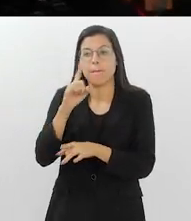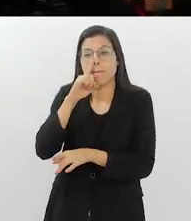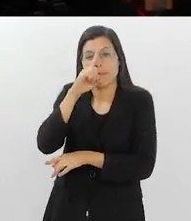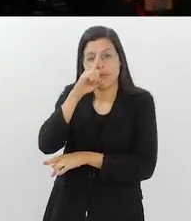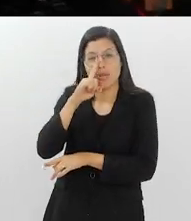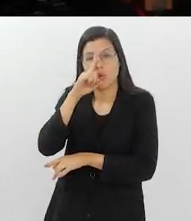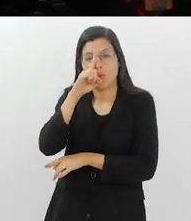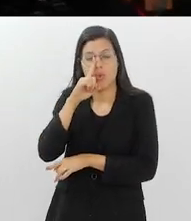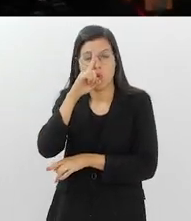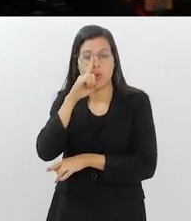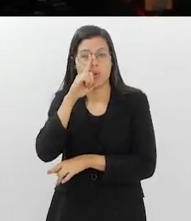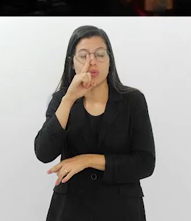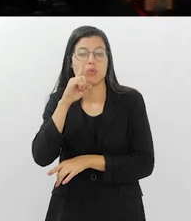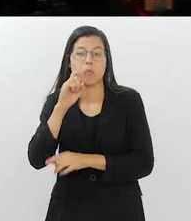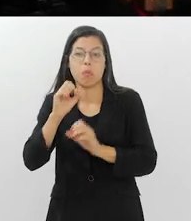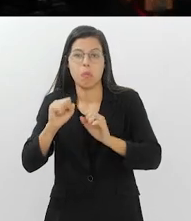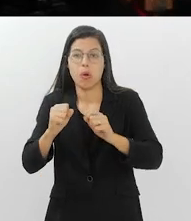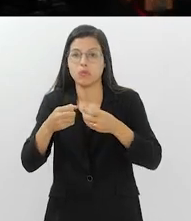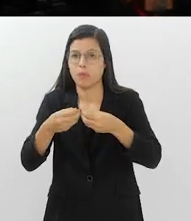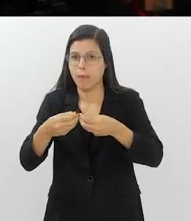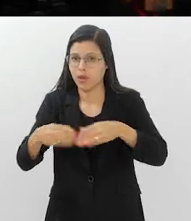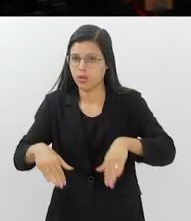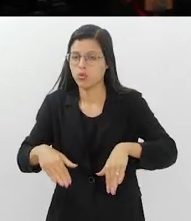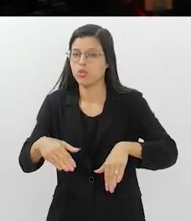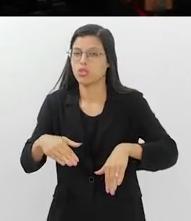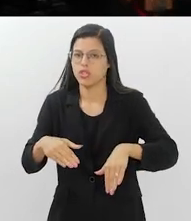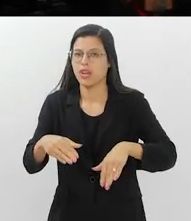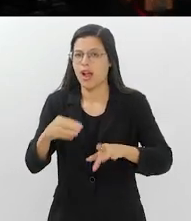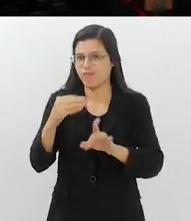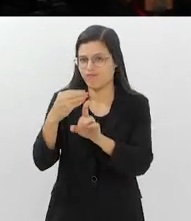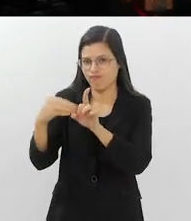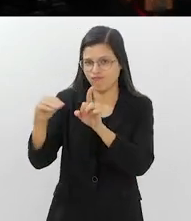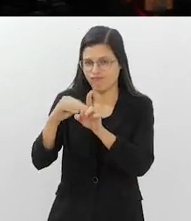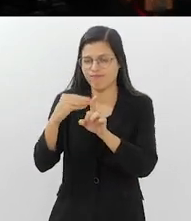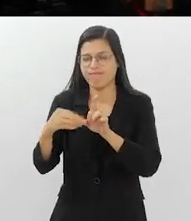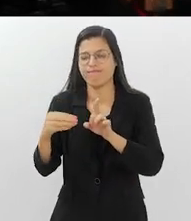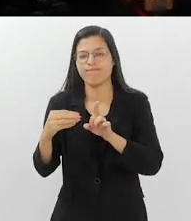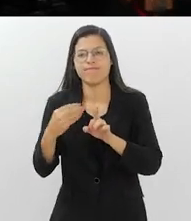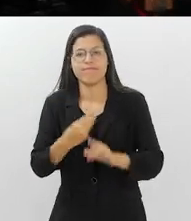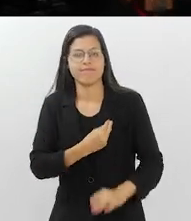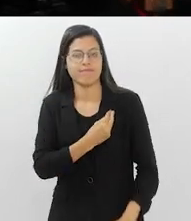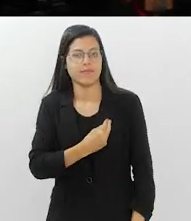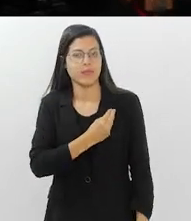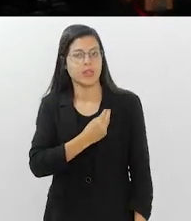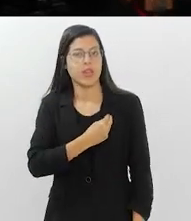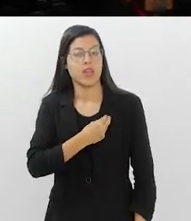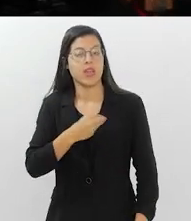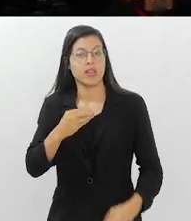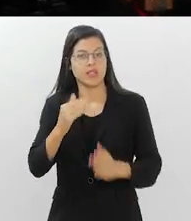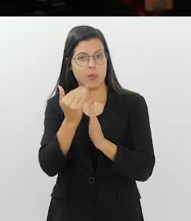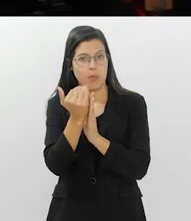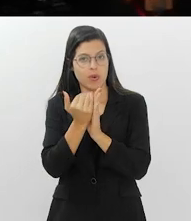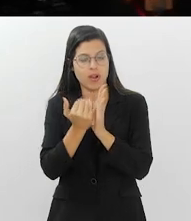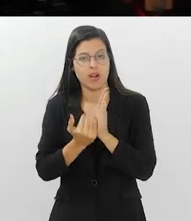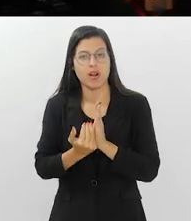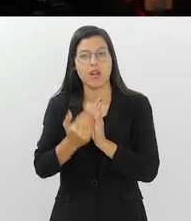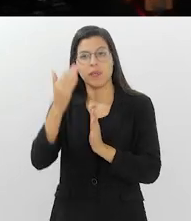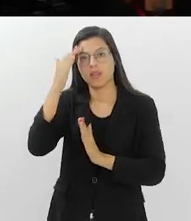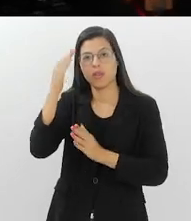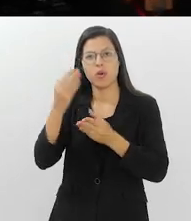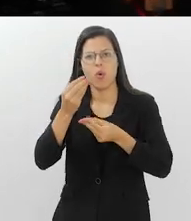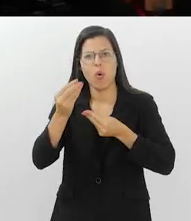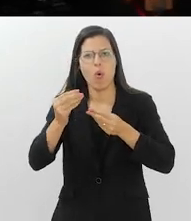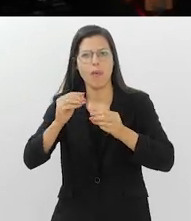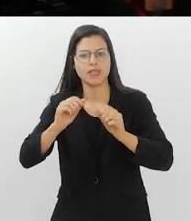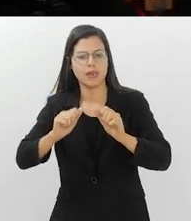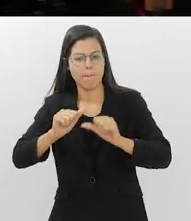silenciosa, capaz de colocar em risco vidas já vulneráveis. Neste programa, vamos desvendar como essas variações